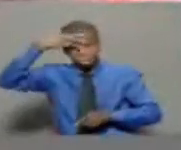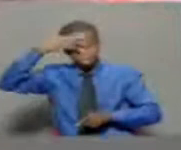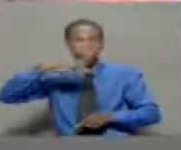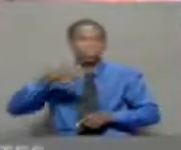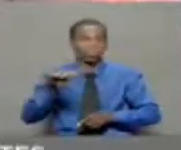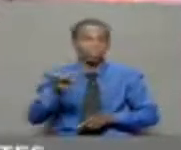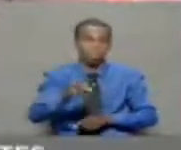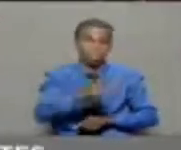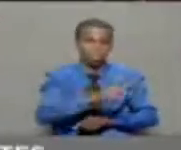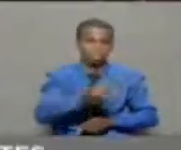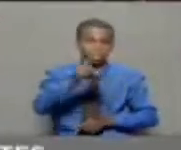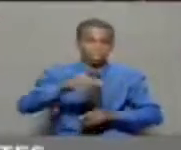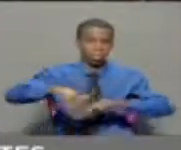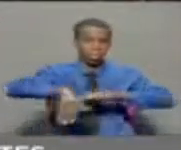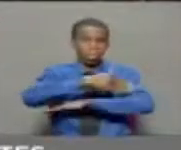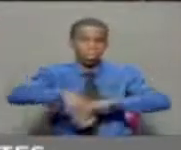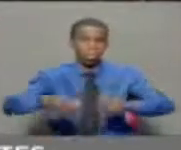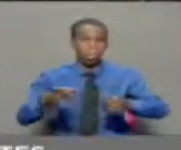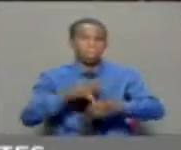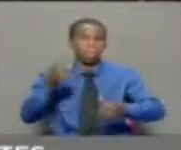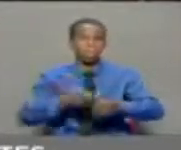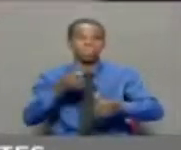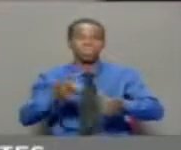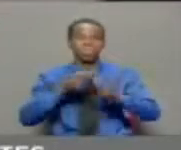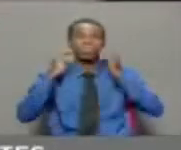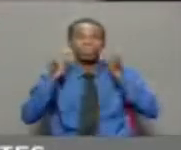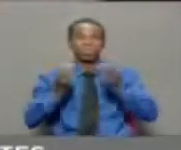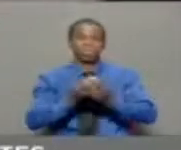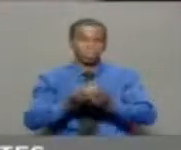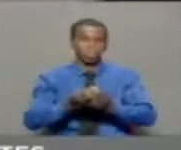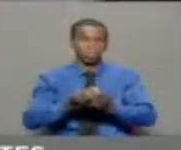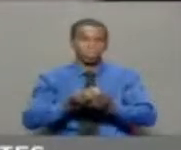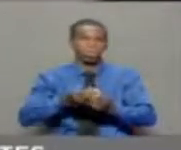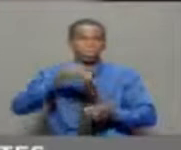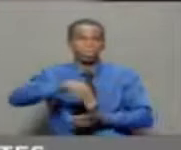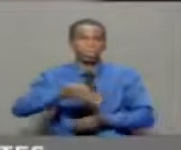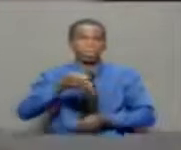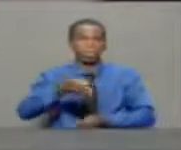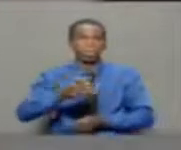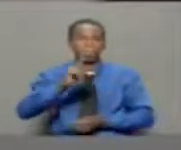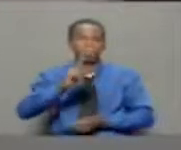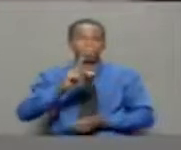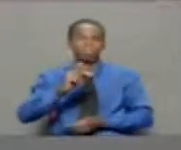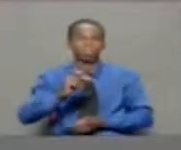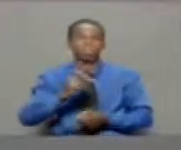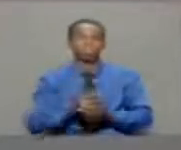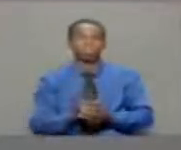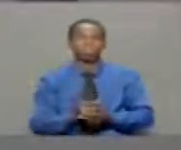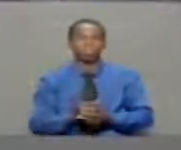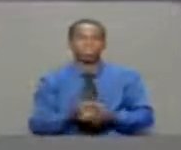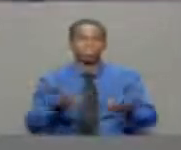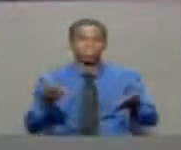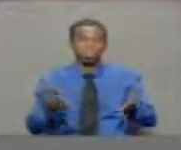Primeiro Congresso do Empelá, Distrito Urbano de Ingombota, município de Luanda. De